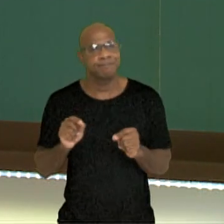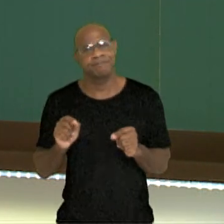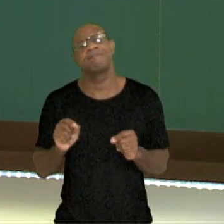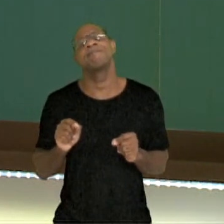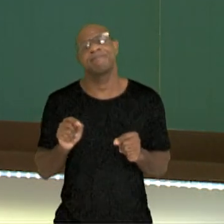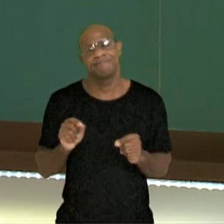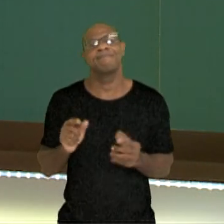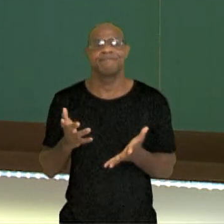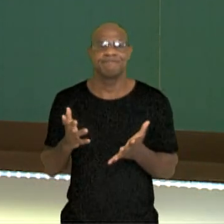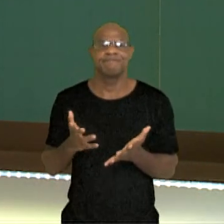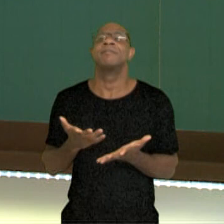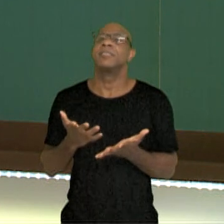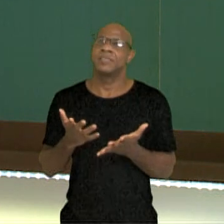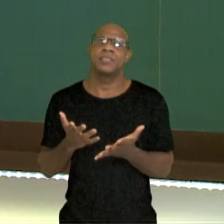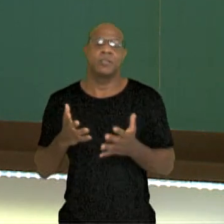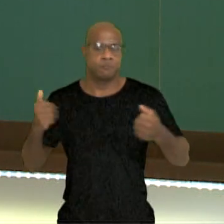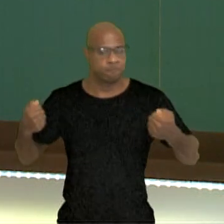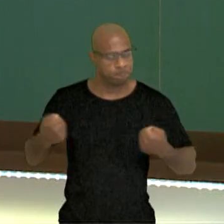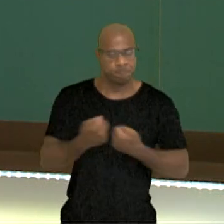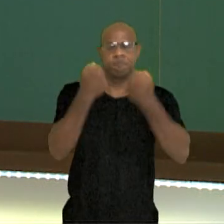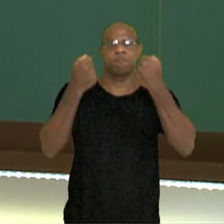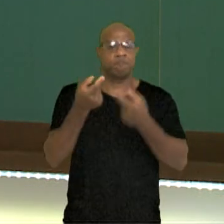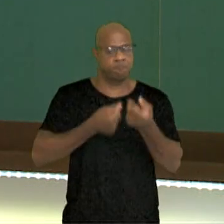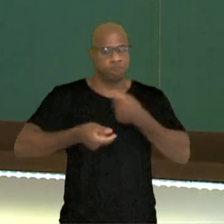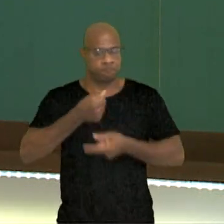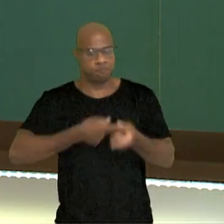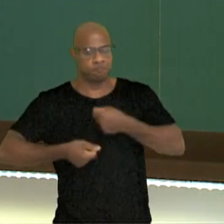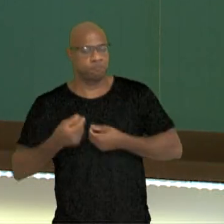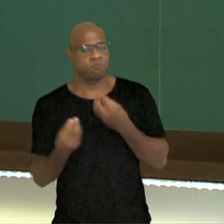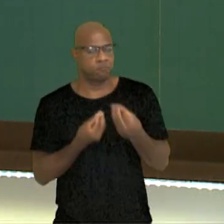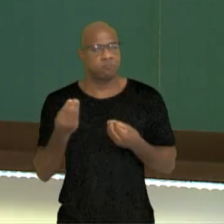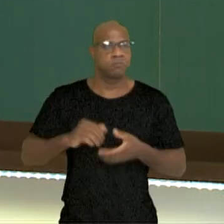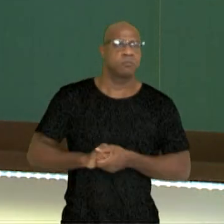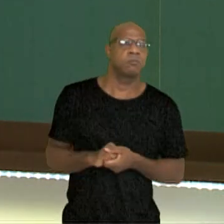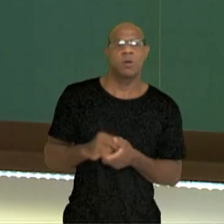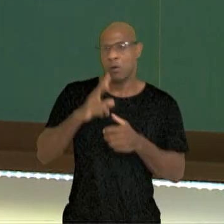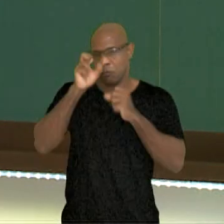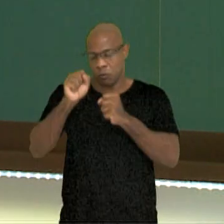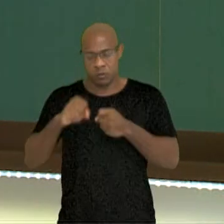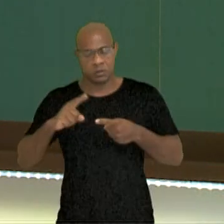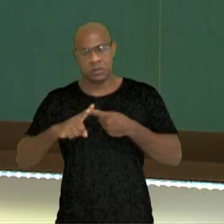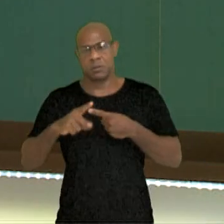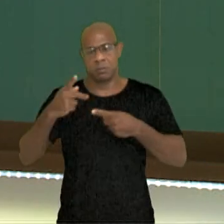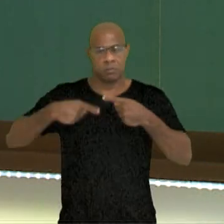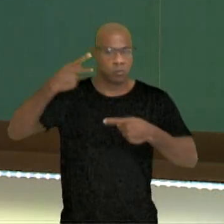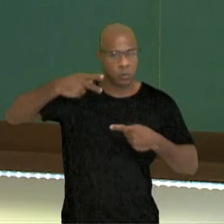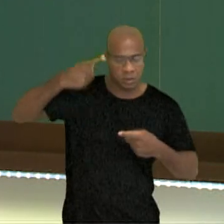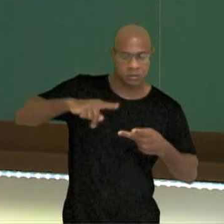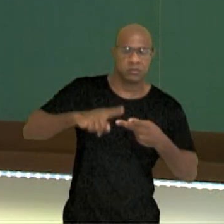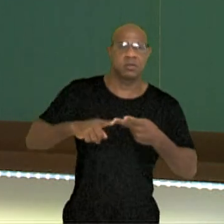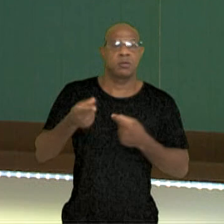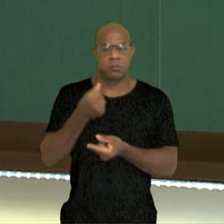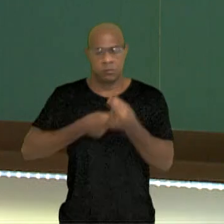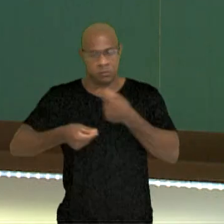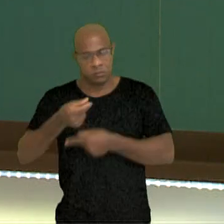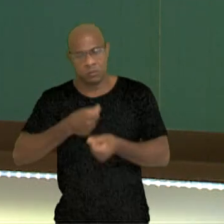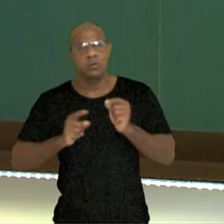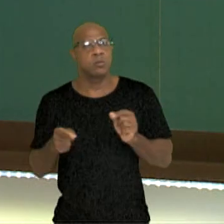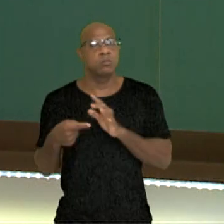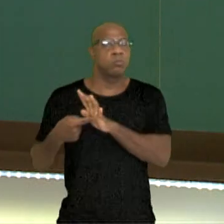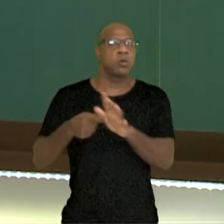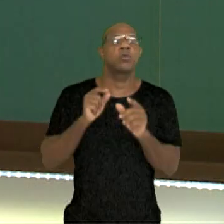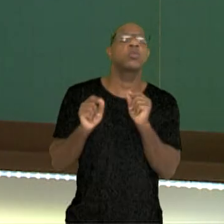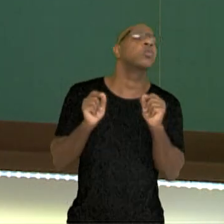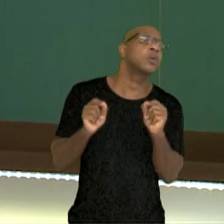embate econômico. Embate entre quais forças? Forças políticas e forças econômicas. Isso retrata,